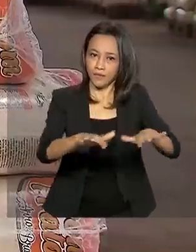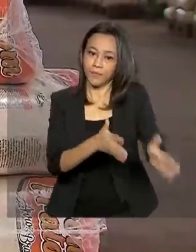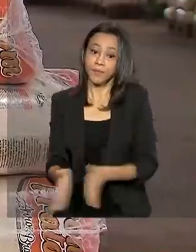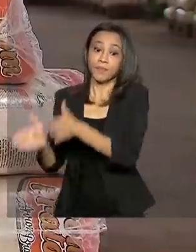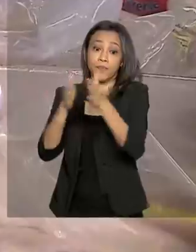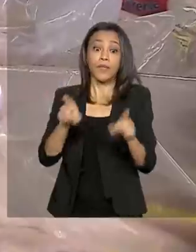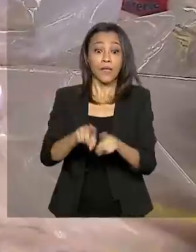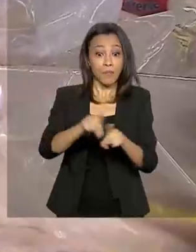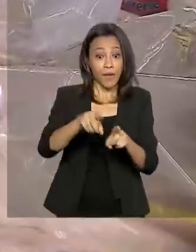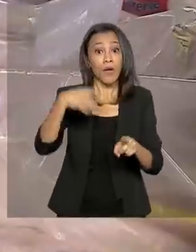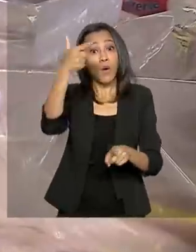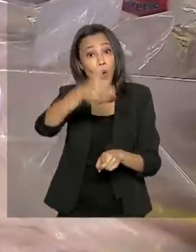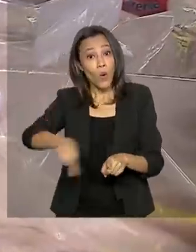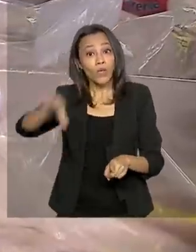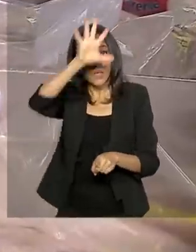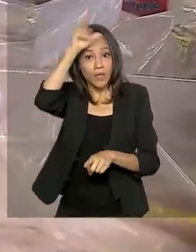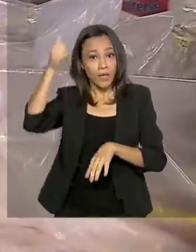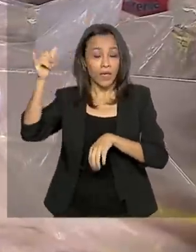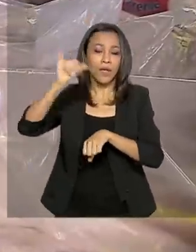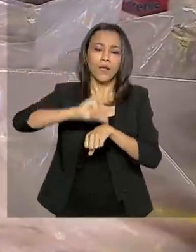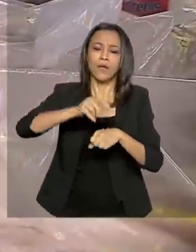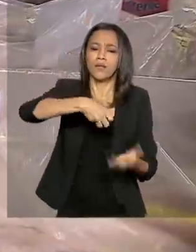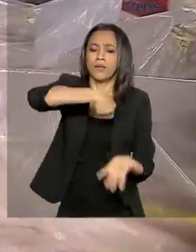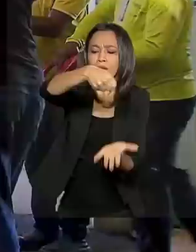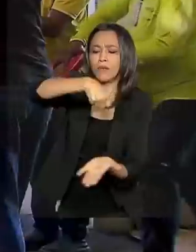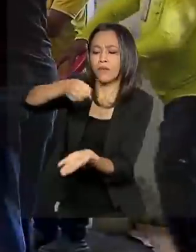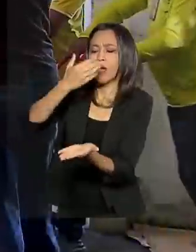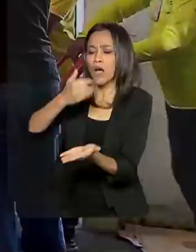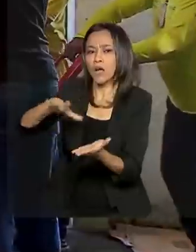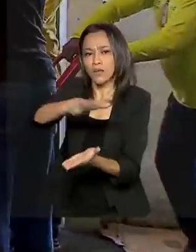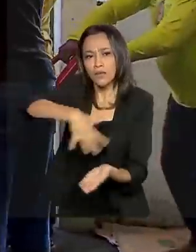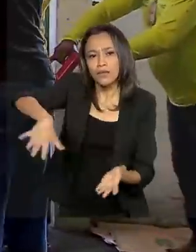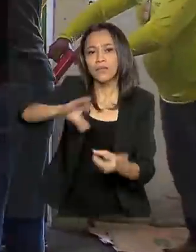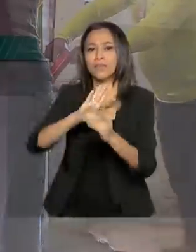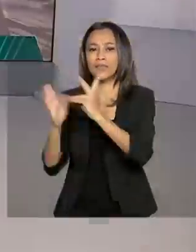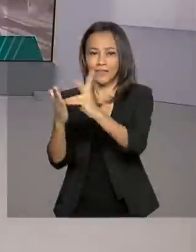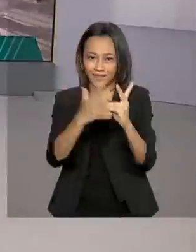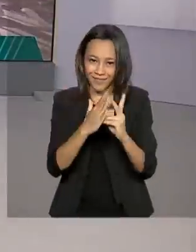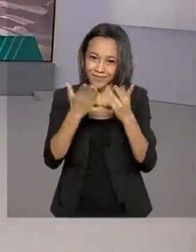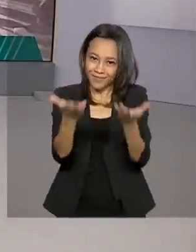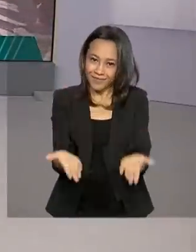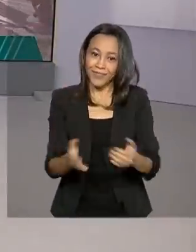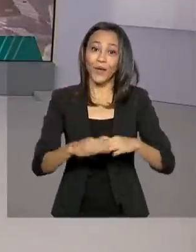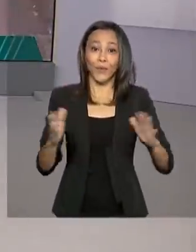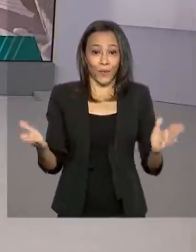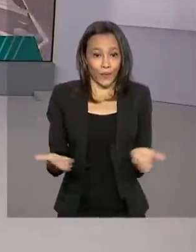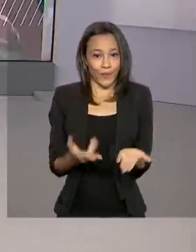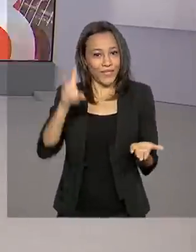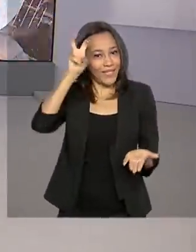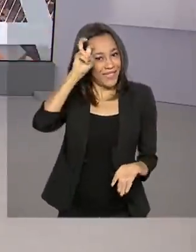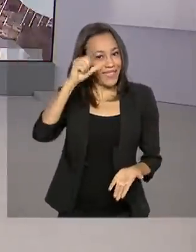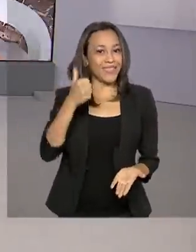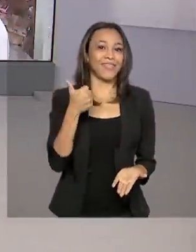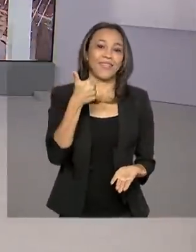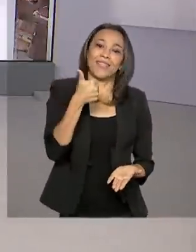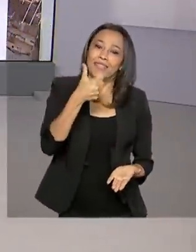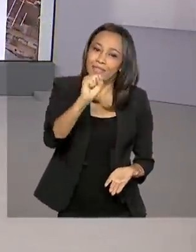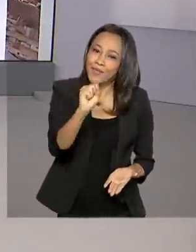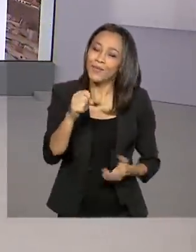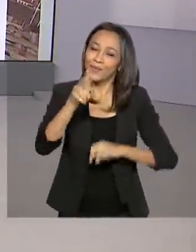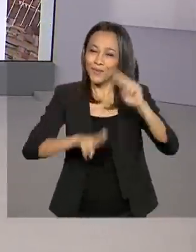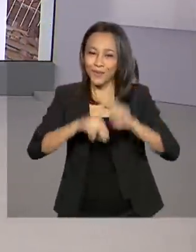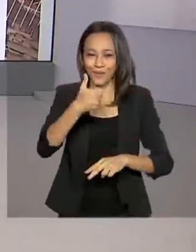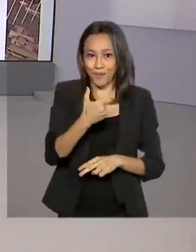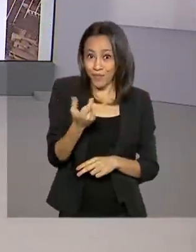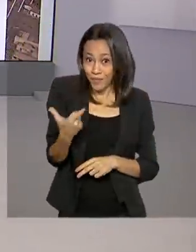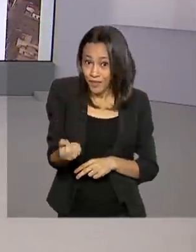entrega de cestas básicas a comunidades indígenas do Amazonas. Hoje é quinta-feira, 18 de junho de